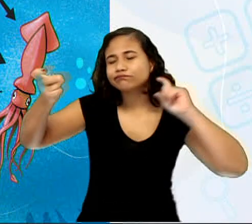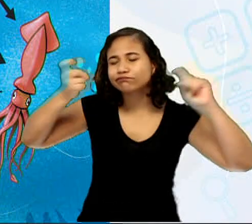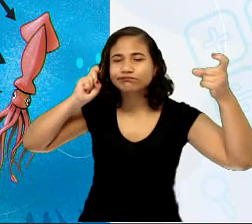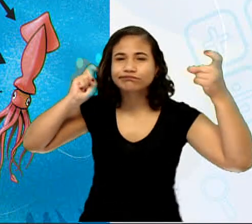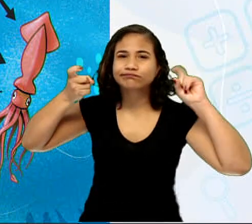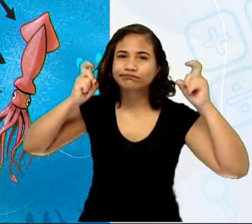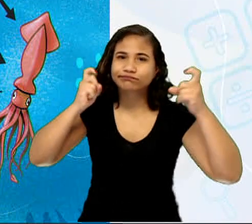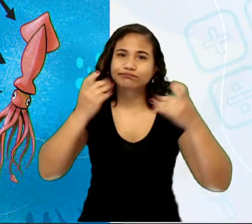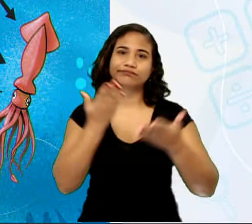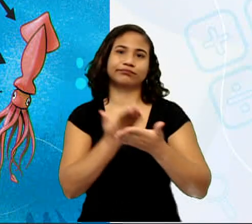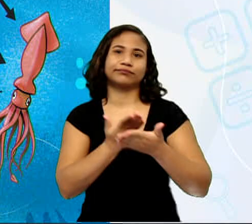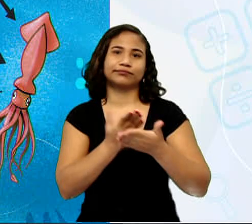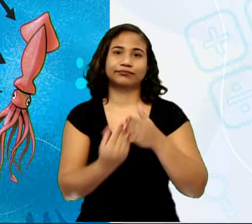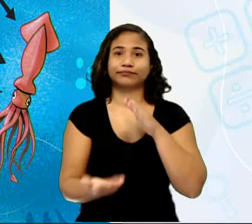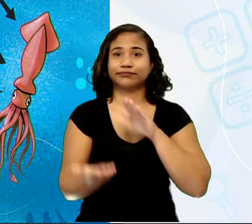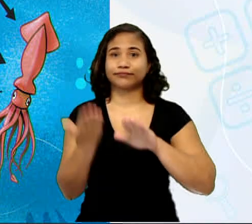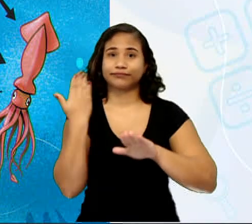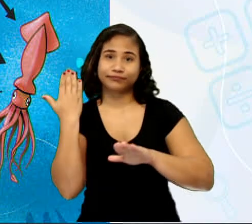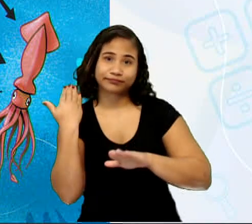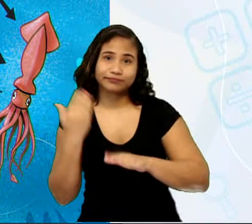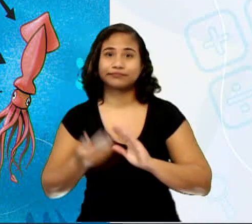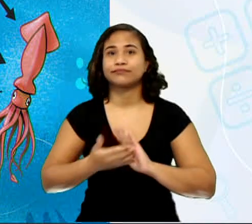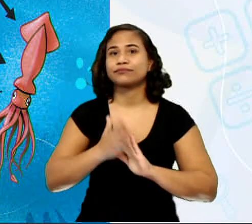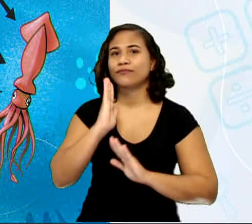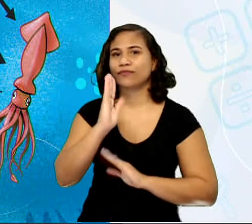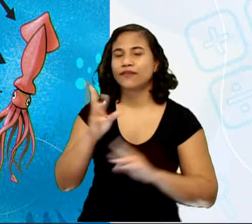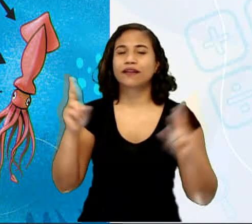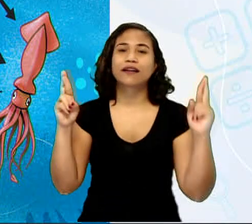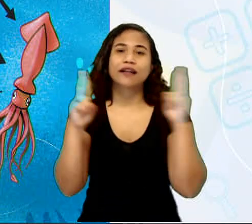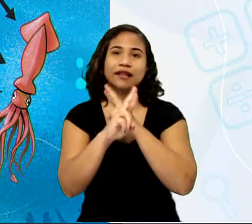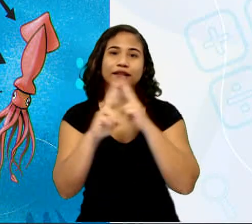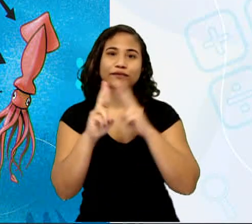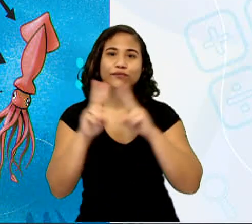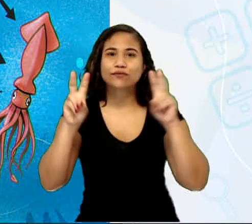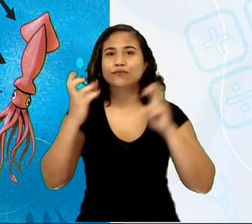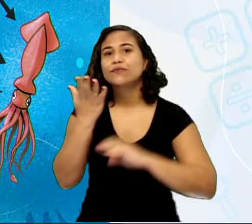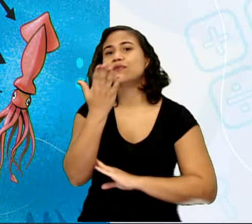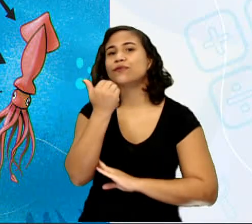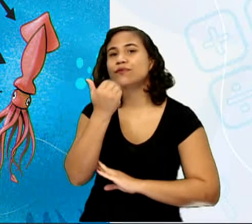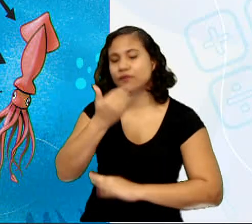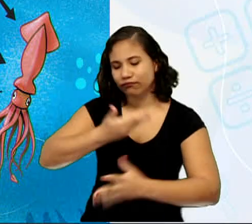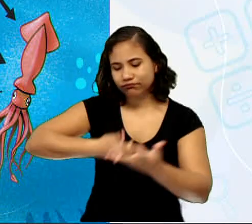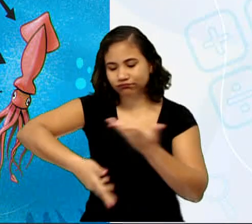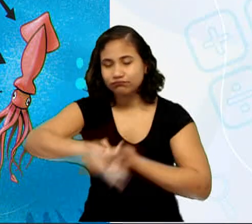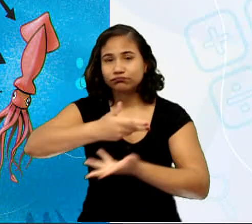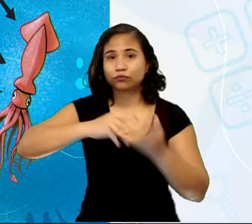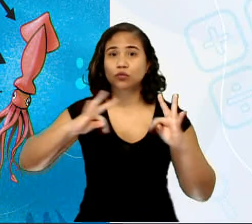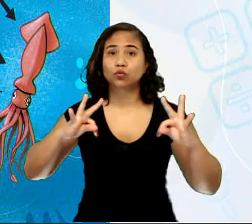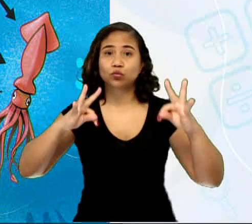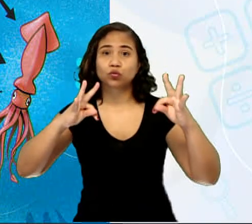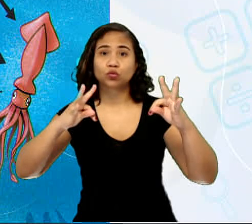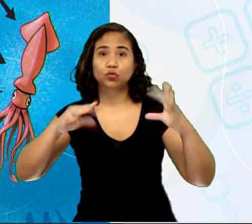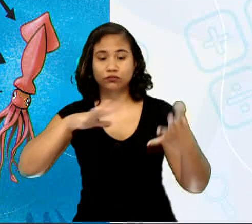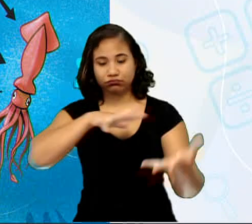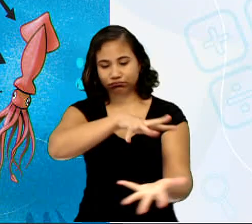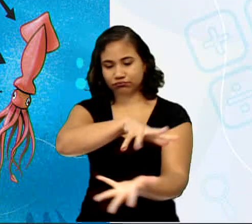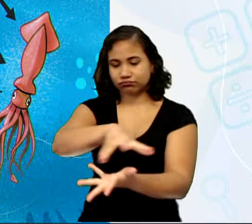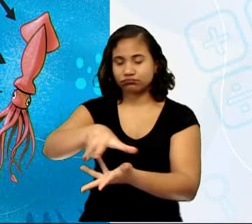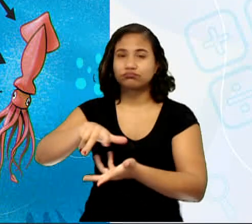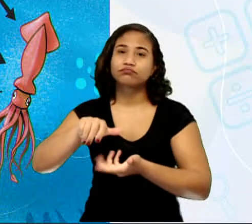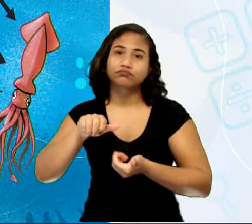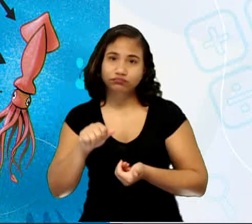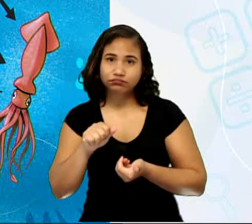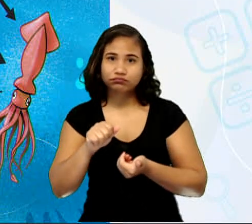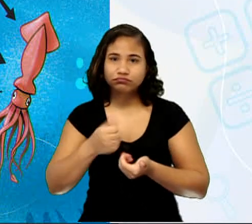Nas aulas passadas falamos sobre relações alimentares e que todos os seres vivos eles desempenham